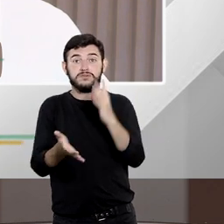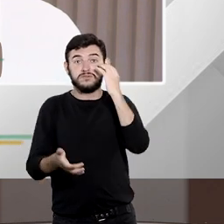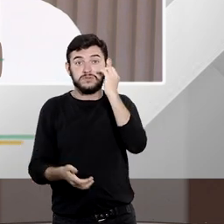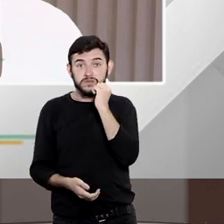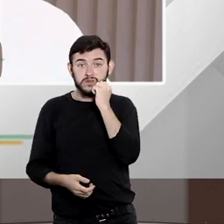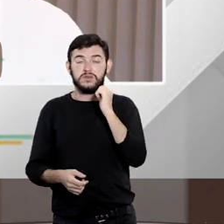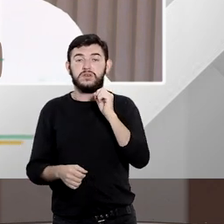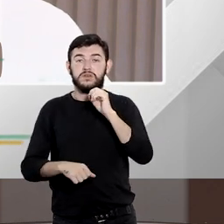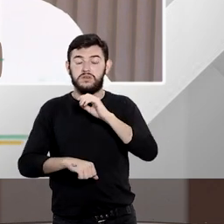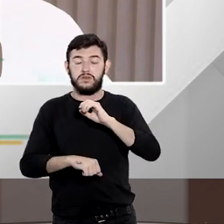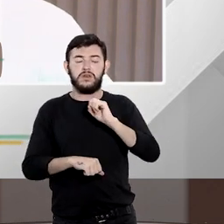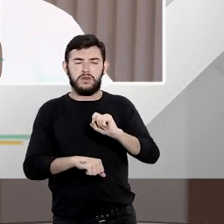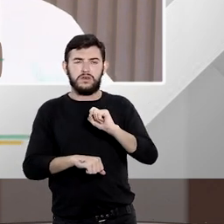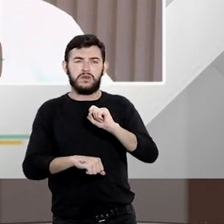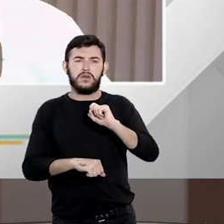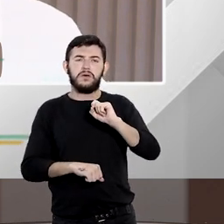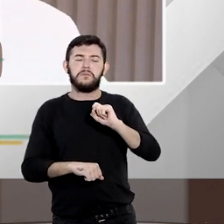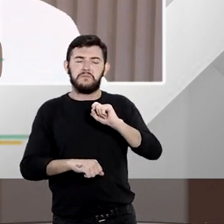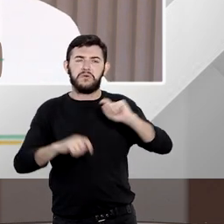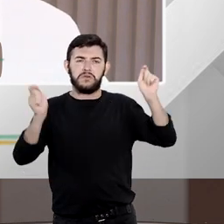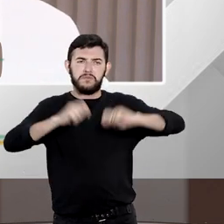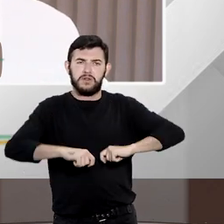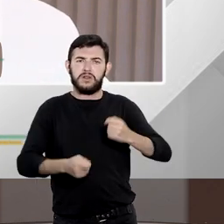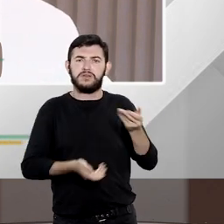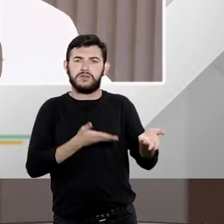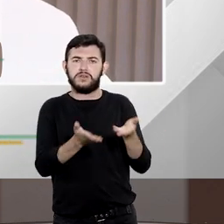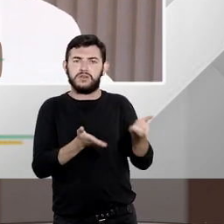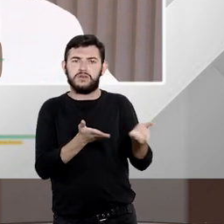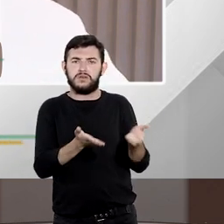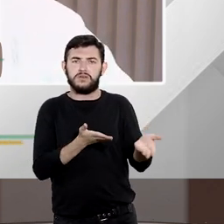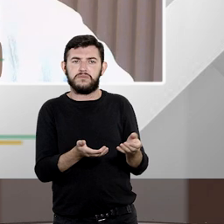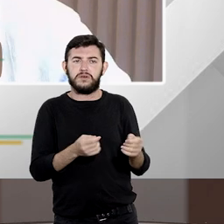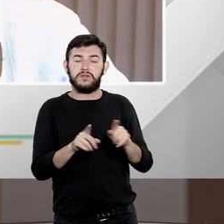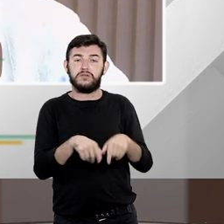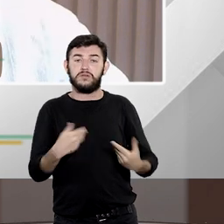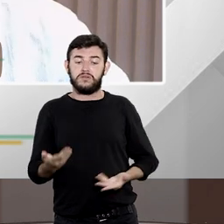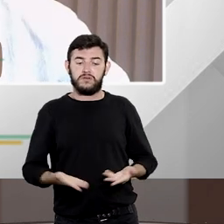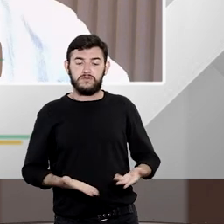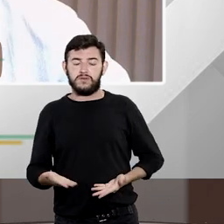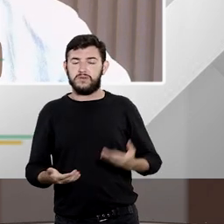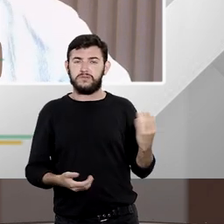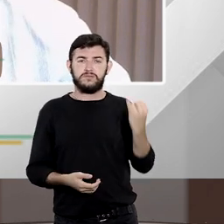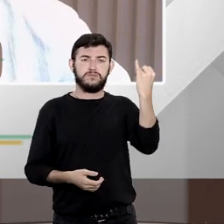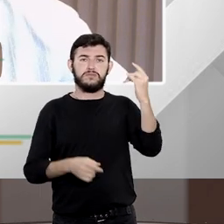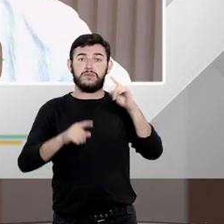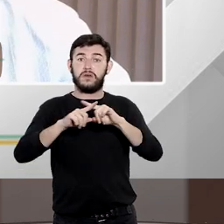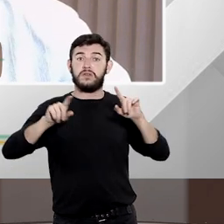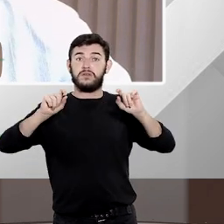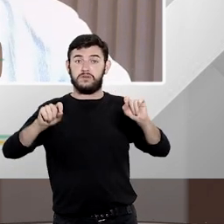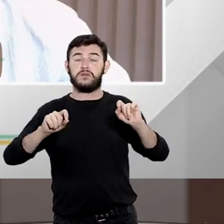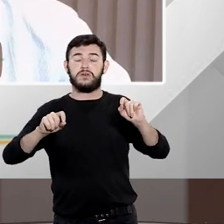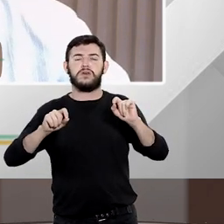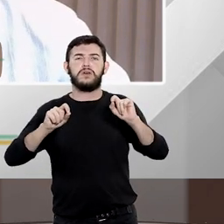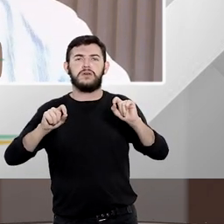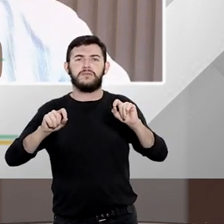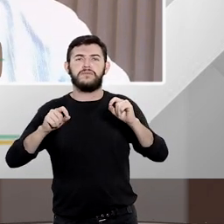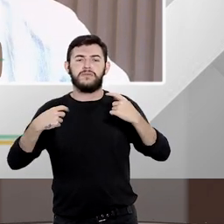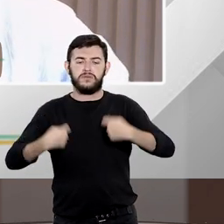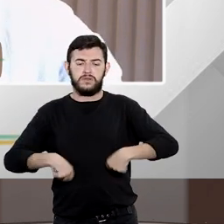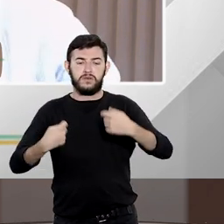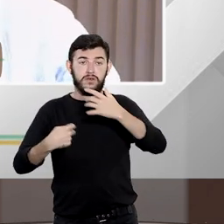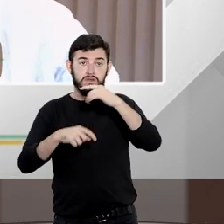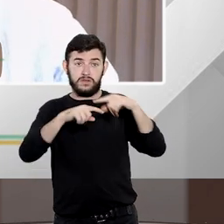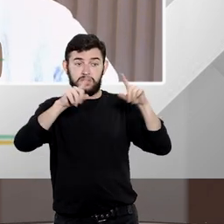essenciais e das condições que esses servidores deverão sofrer para que aquela greve ela seja